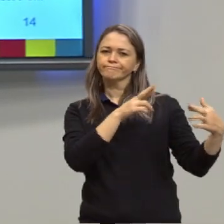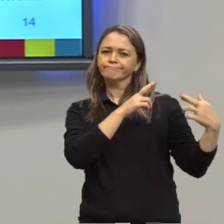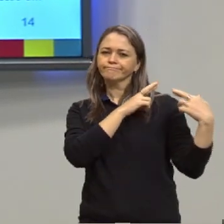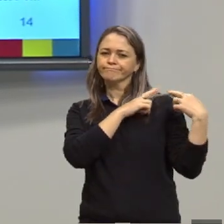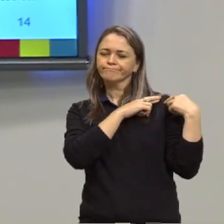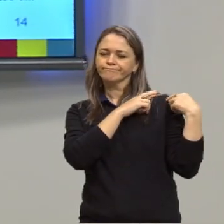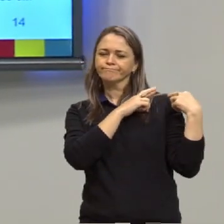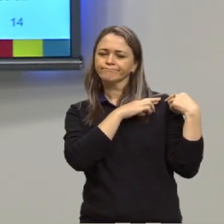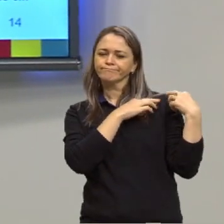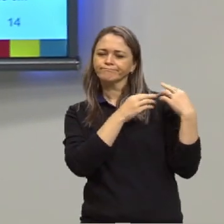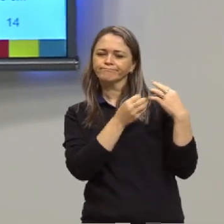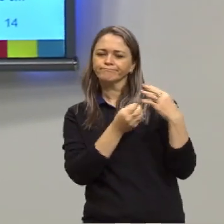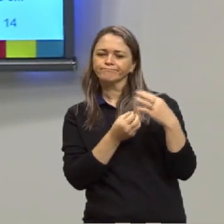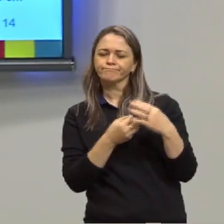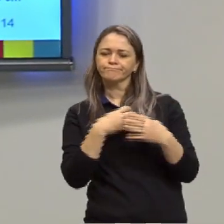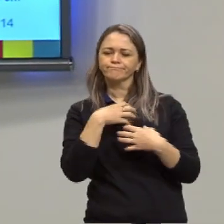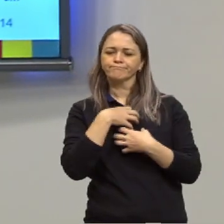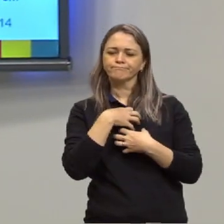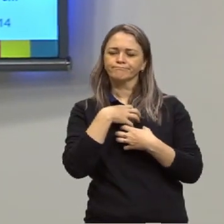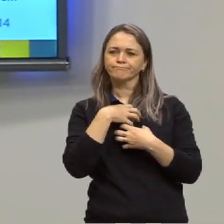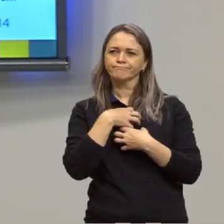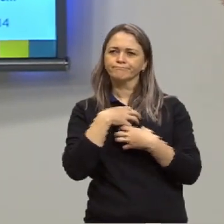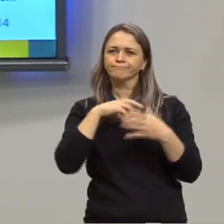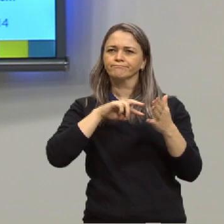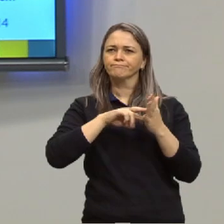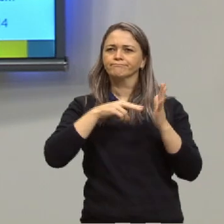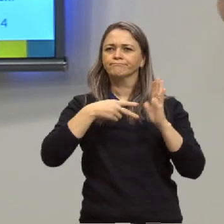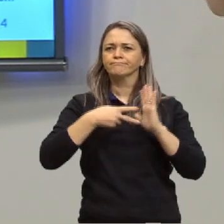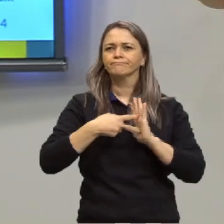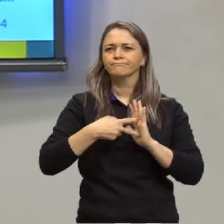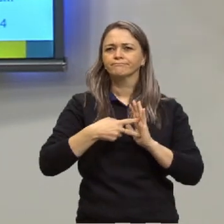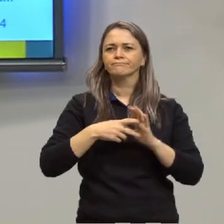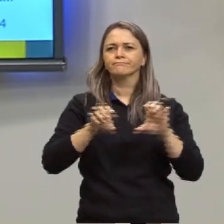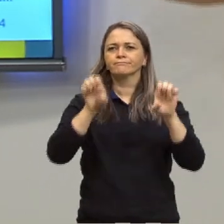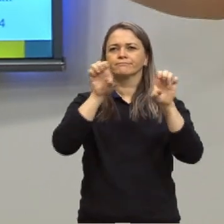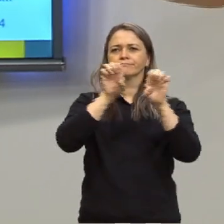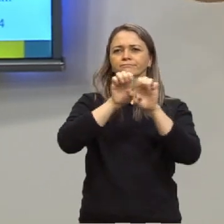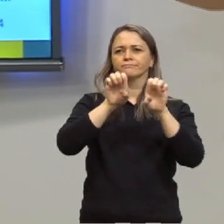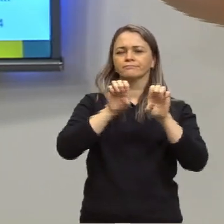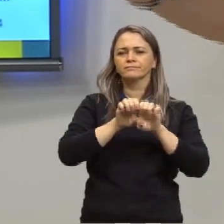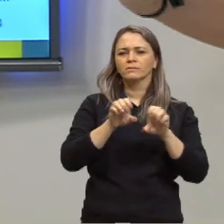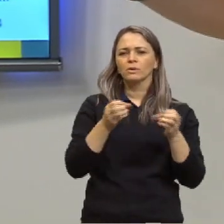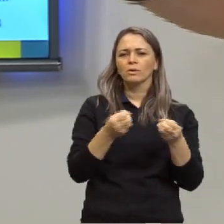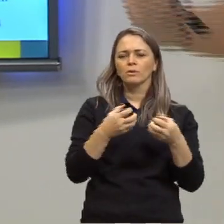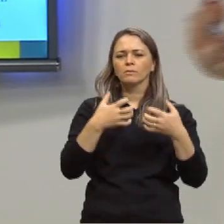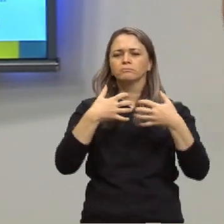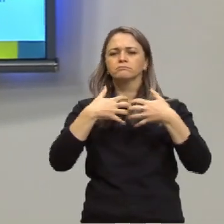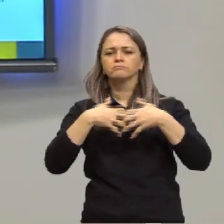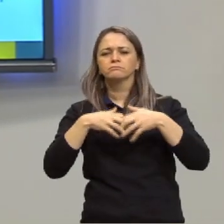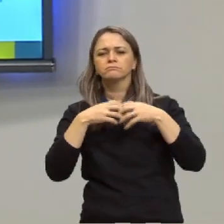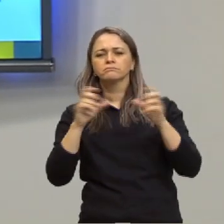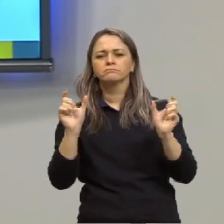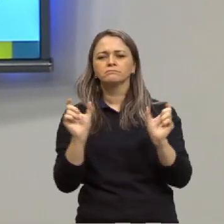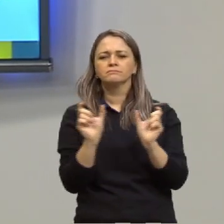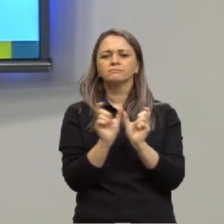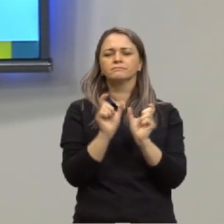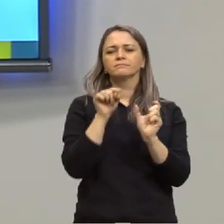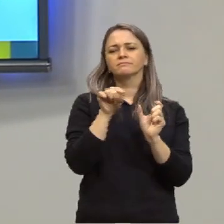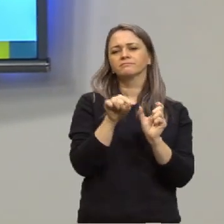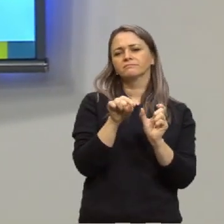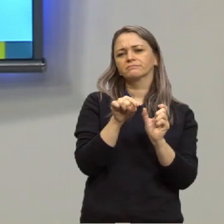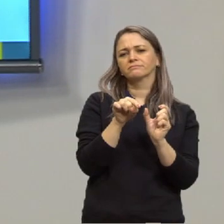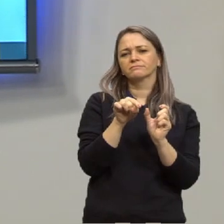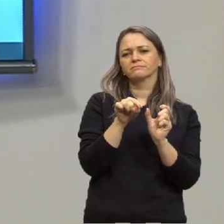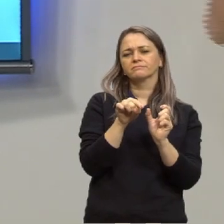produzir significado. É essa função que vai estruturar como é que funciona a minha frase. É essa função